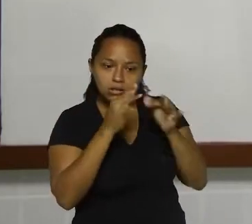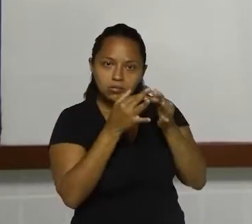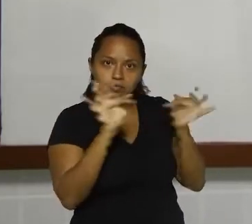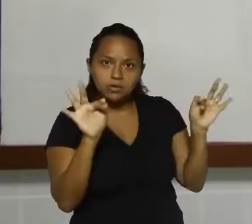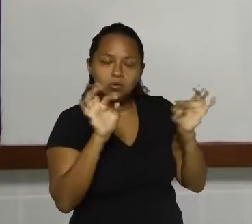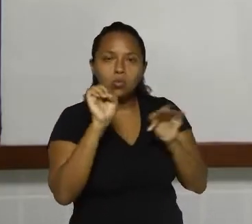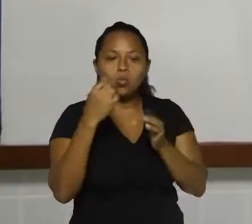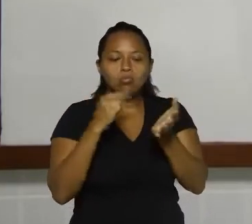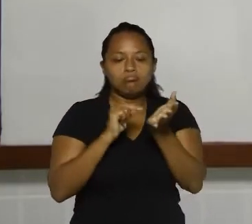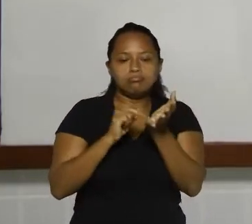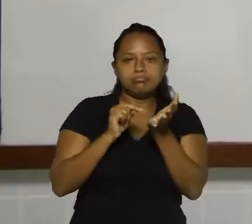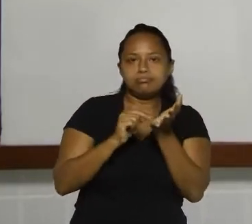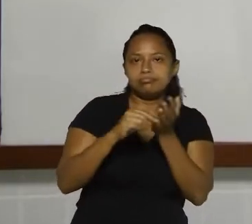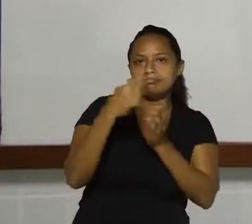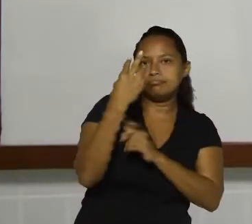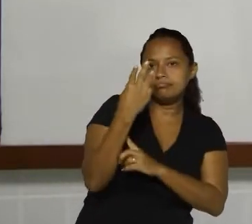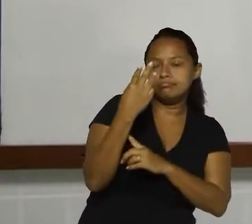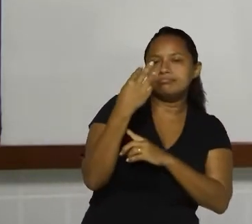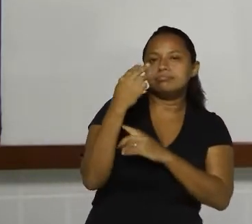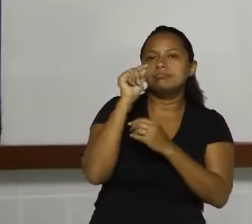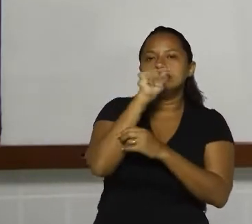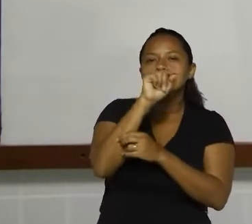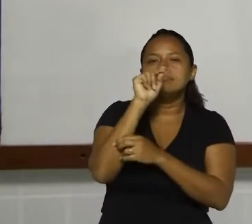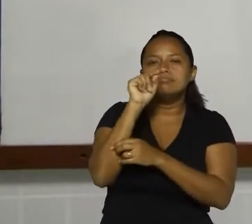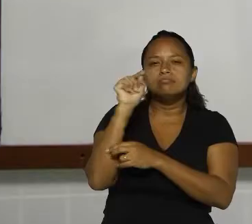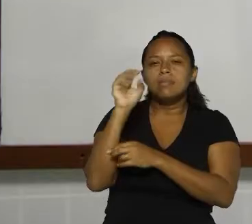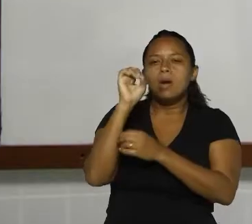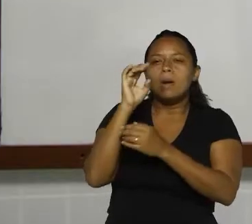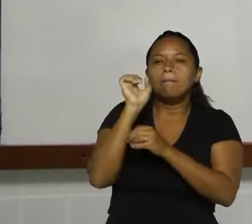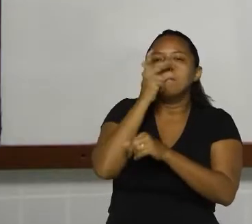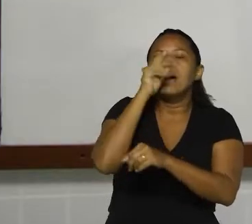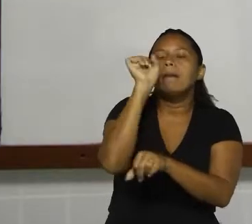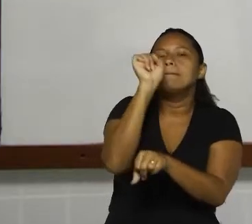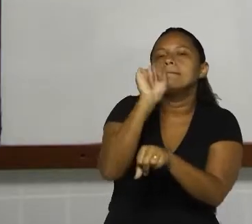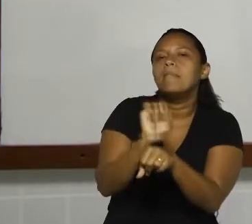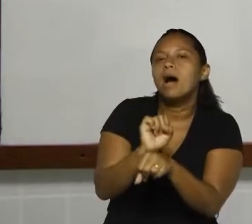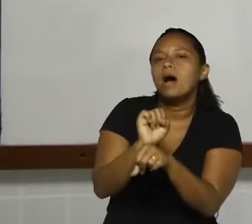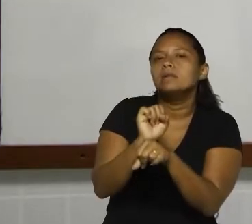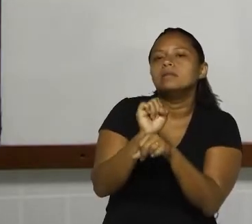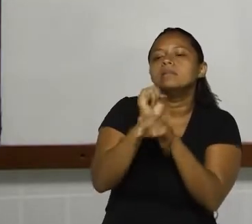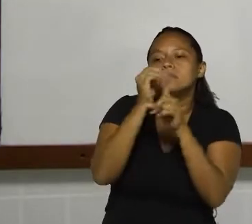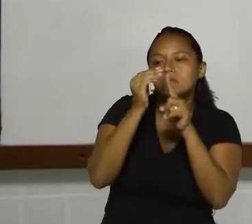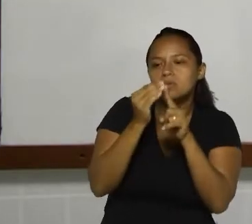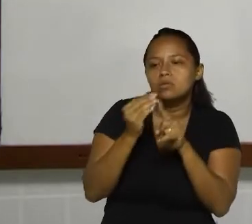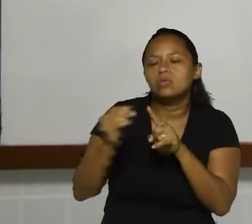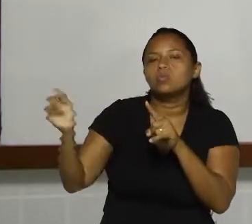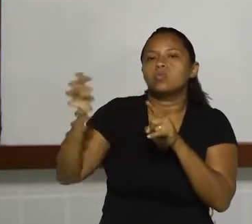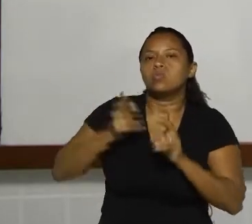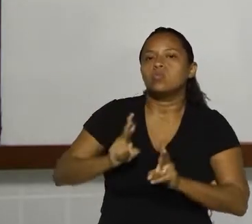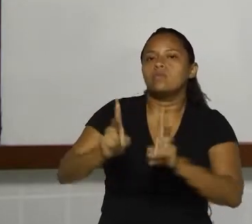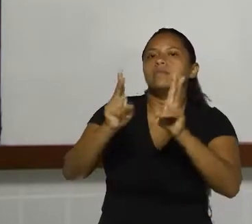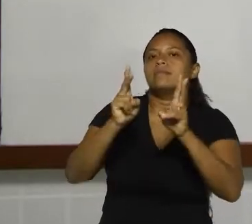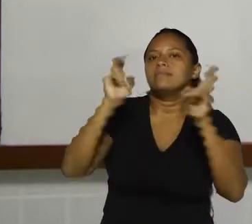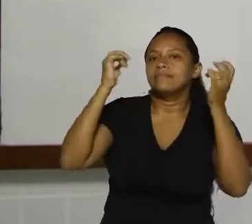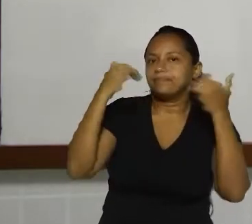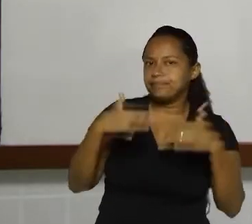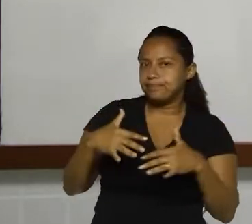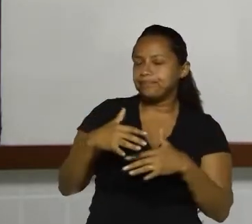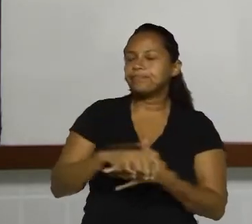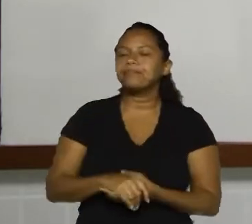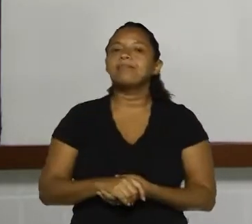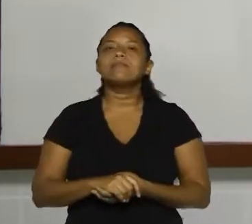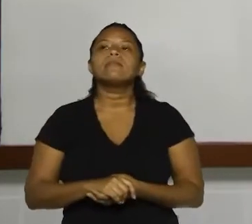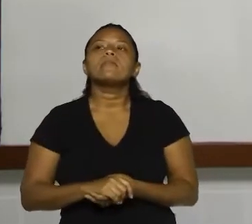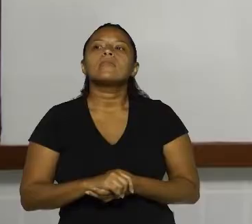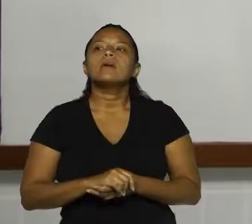frase e quando nós vamos considerá-las apenas uma pausa para que o enunciado tenha continuidade em seguida, certo?